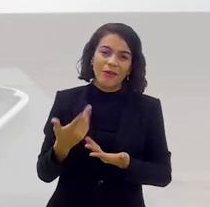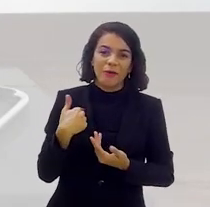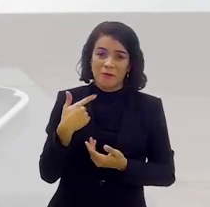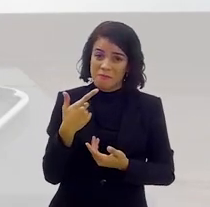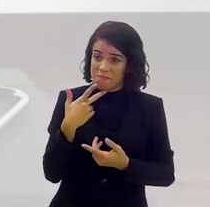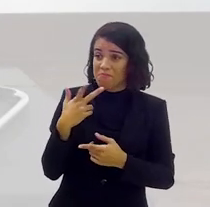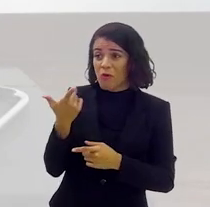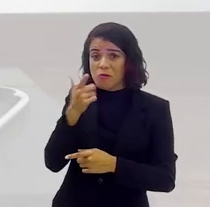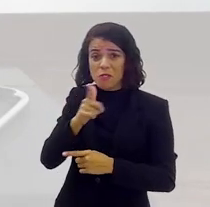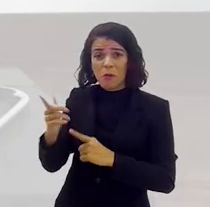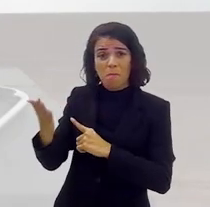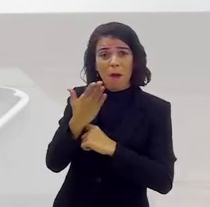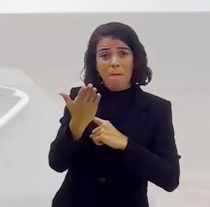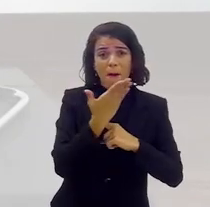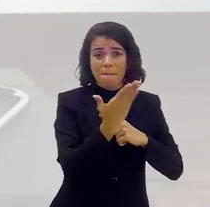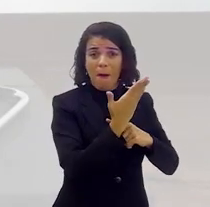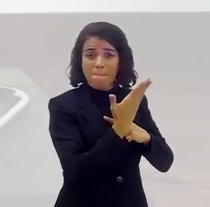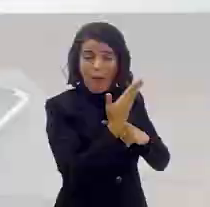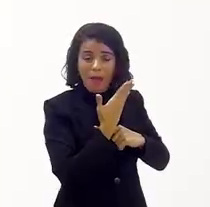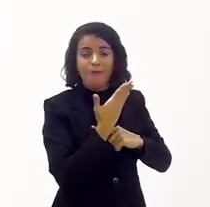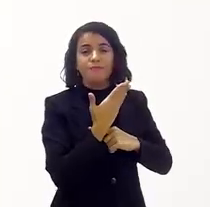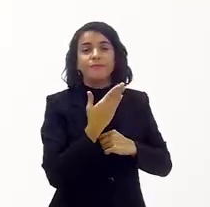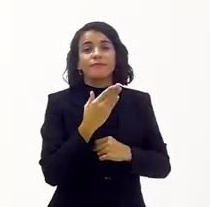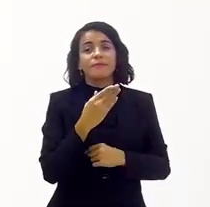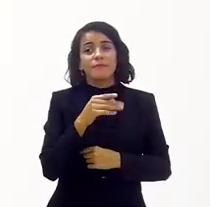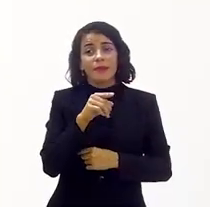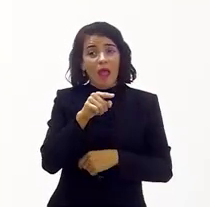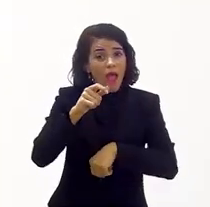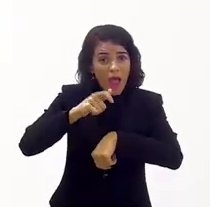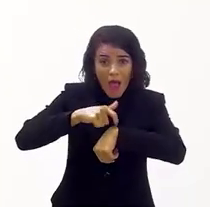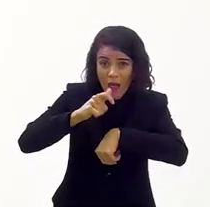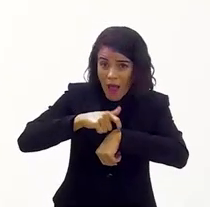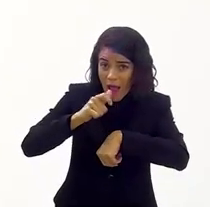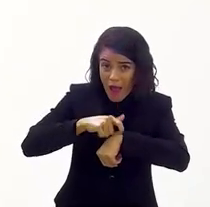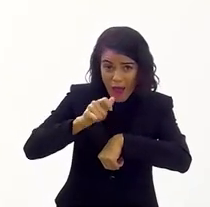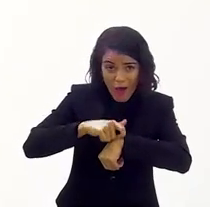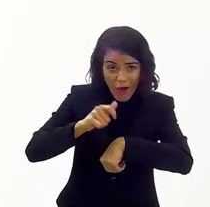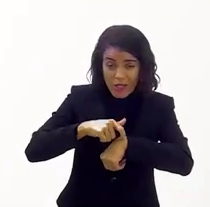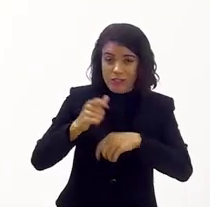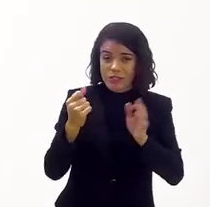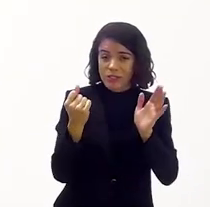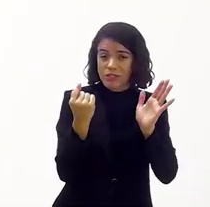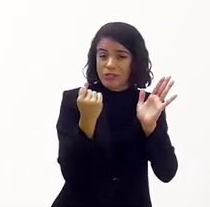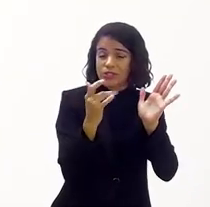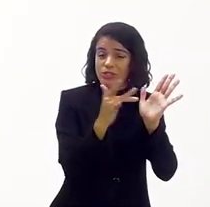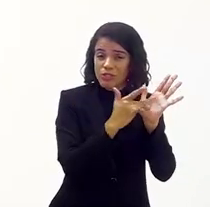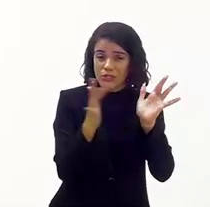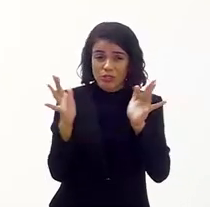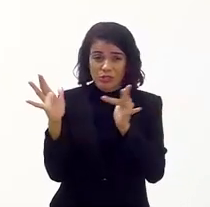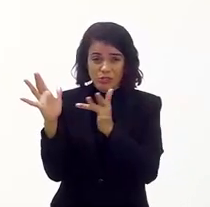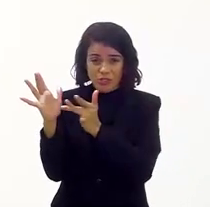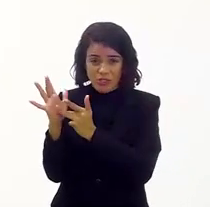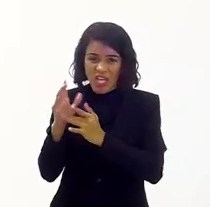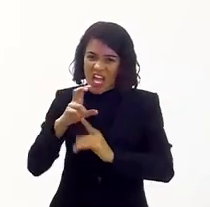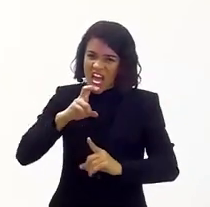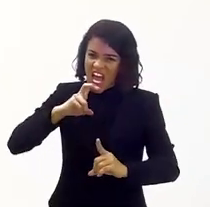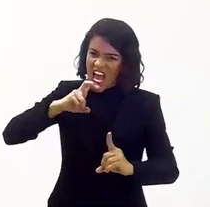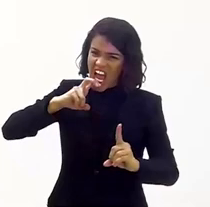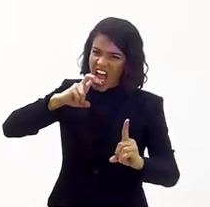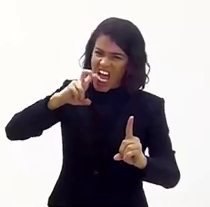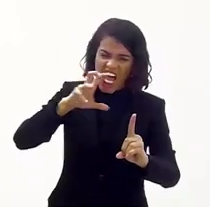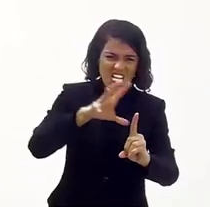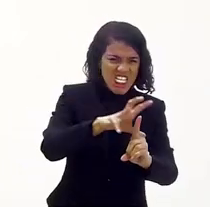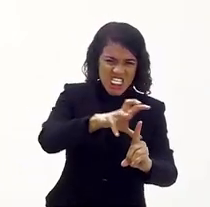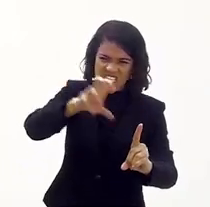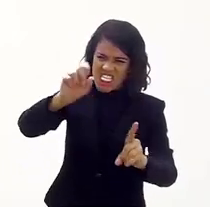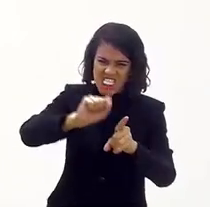a gente arrumou uma ajuda, o pessoal foi ajudando, trouxemos, né? E ele fez, na hora da cena, quando Jesus tira o... grita com